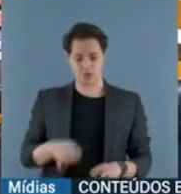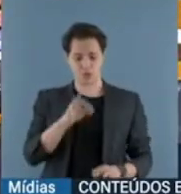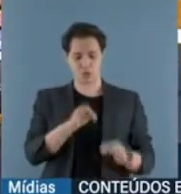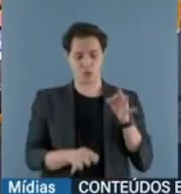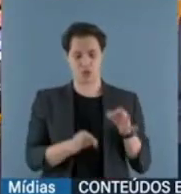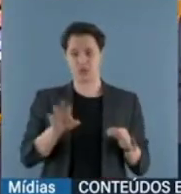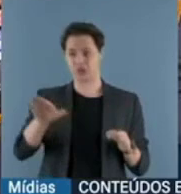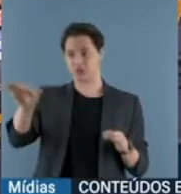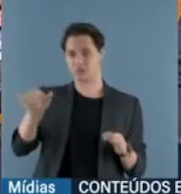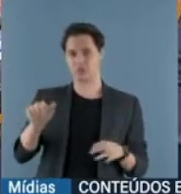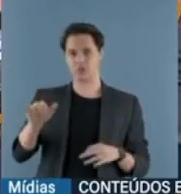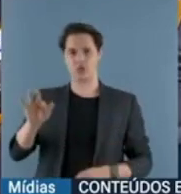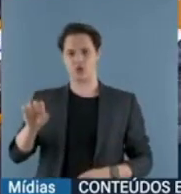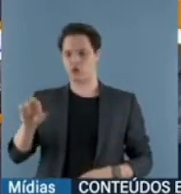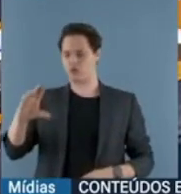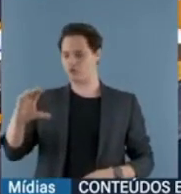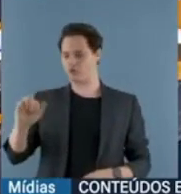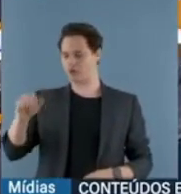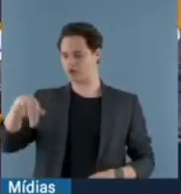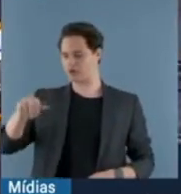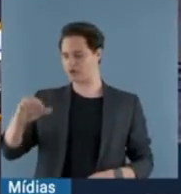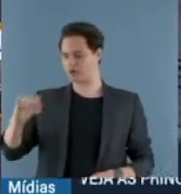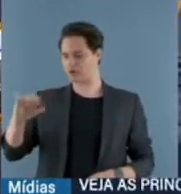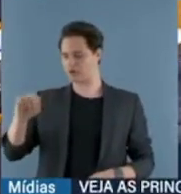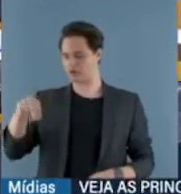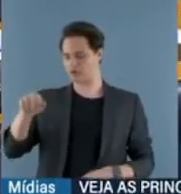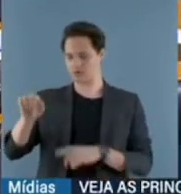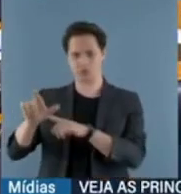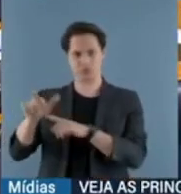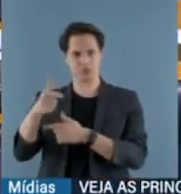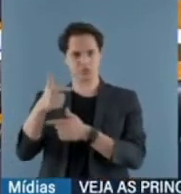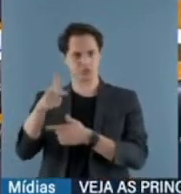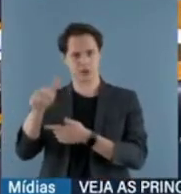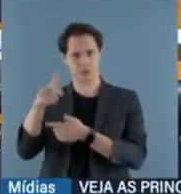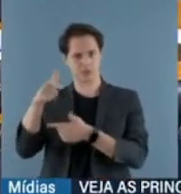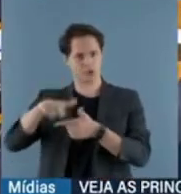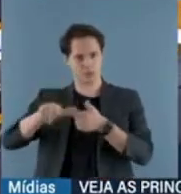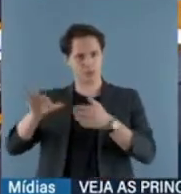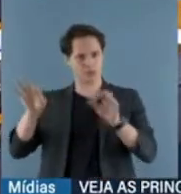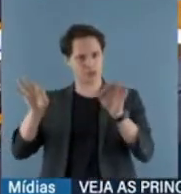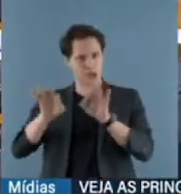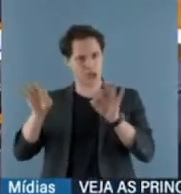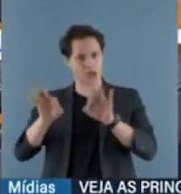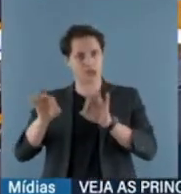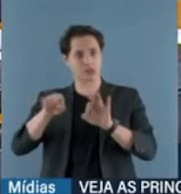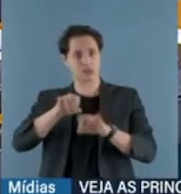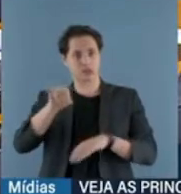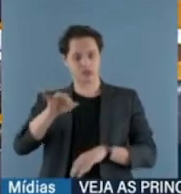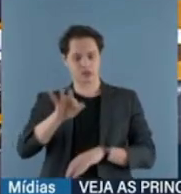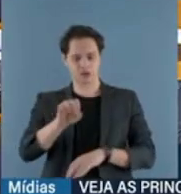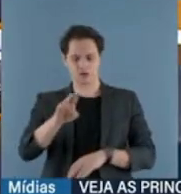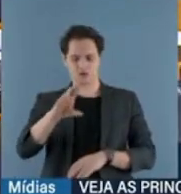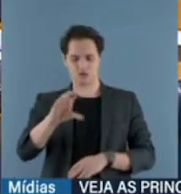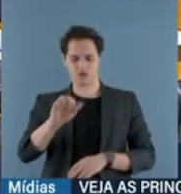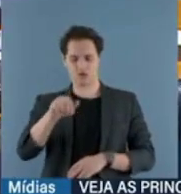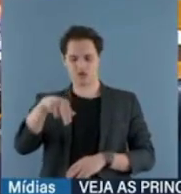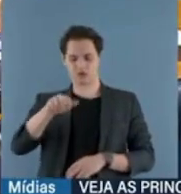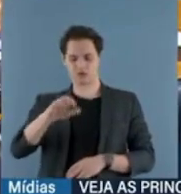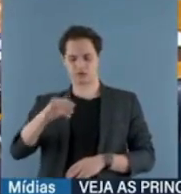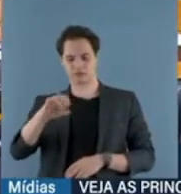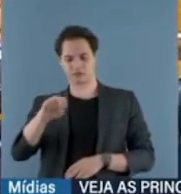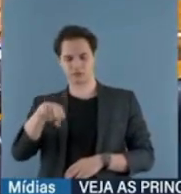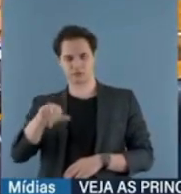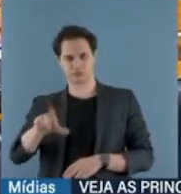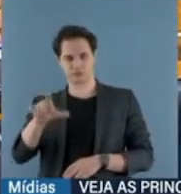Força Nacional e não há nenhuma implicação, não há nenhuma consequência jurídica, se a Força Nacional for utilizada sem